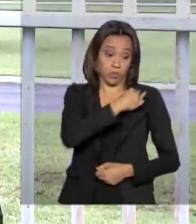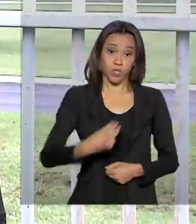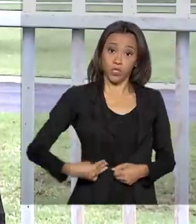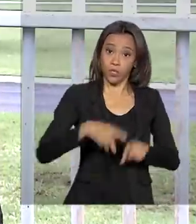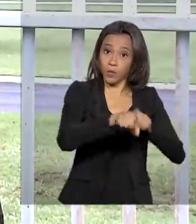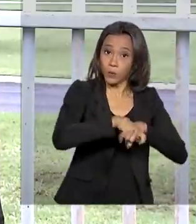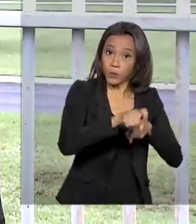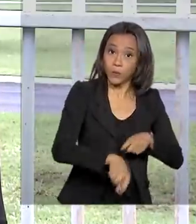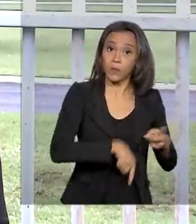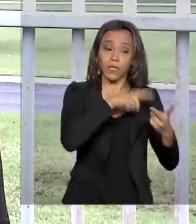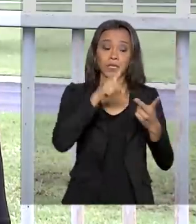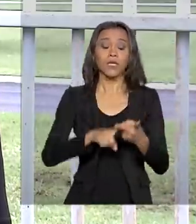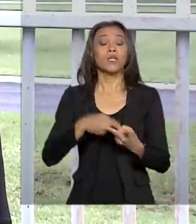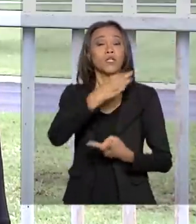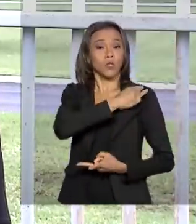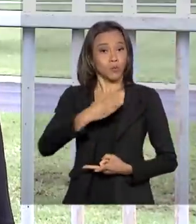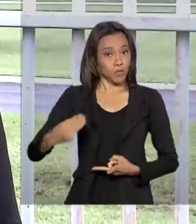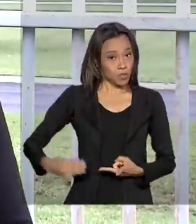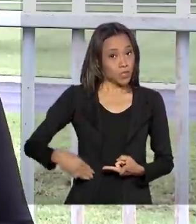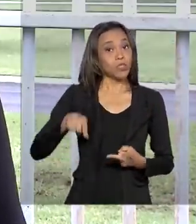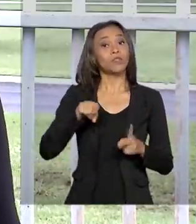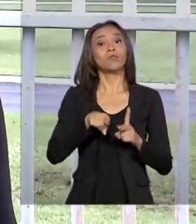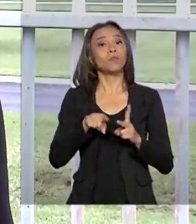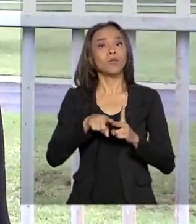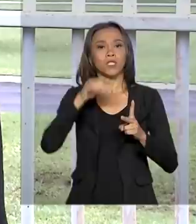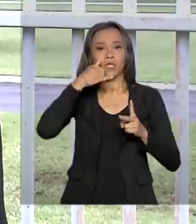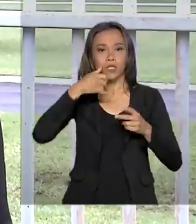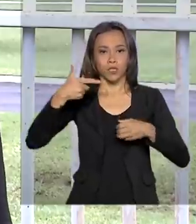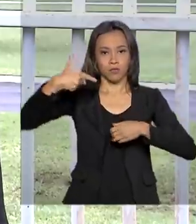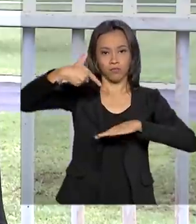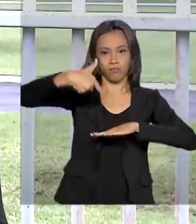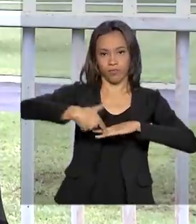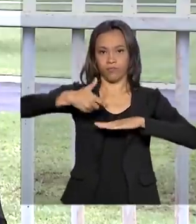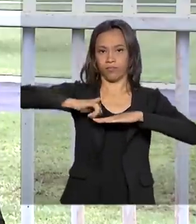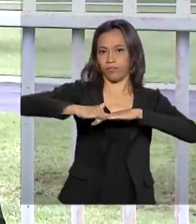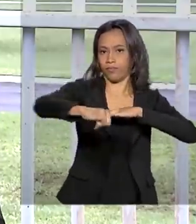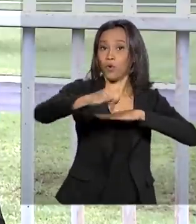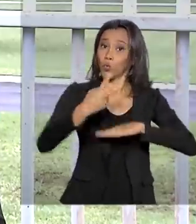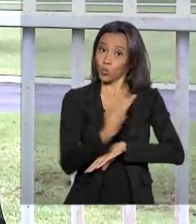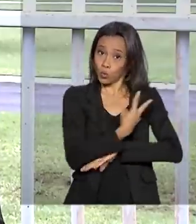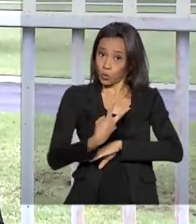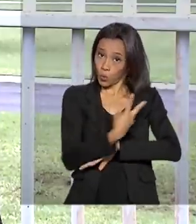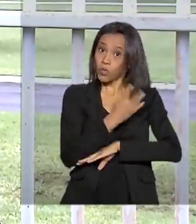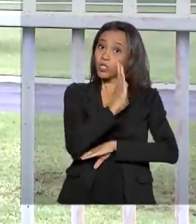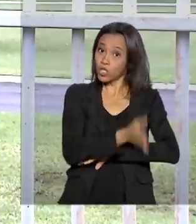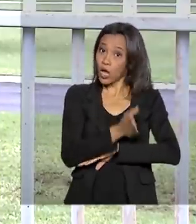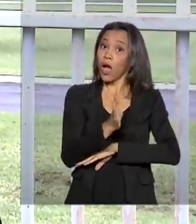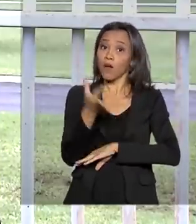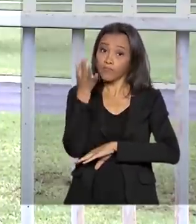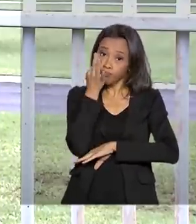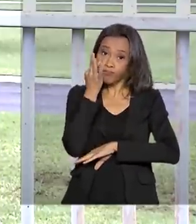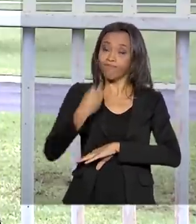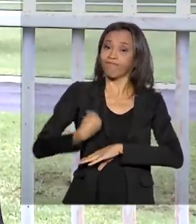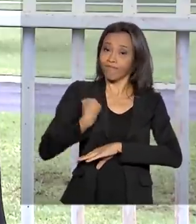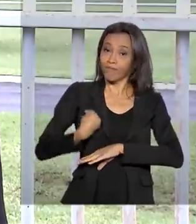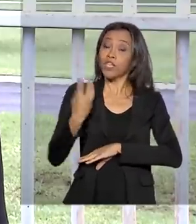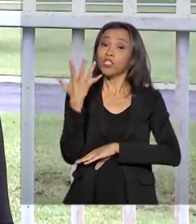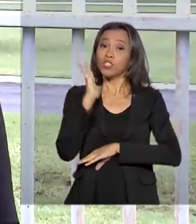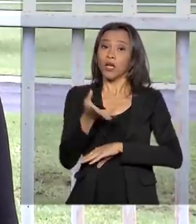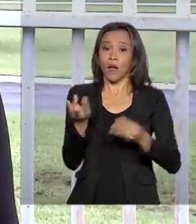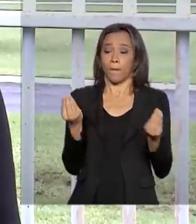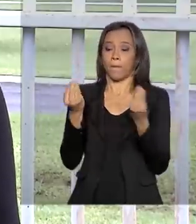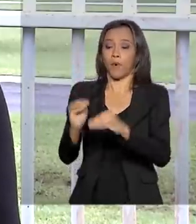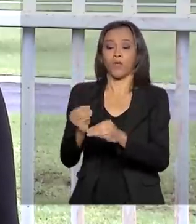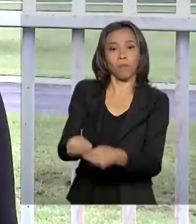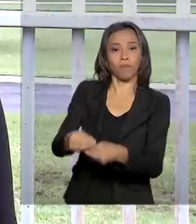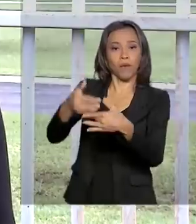Cristina, e de Minas e Energia, Bento Albuquerque, já estão lá e já postaram também nas redes sociais alguns compromissos